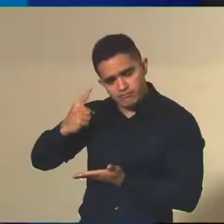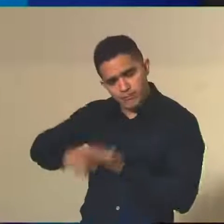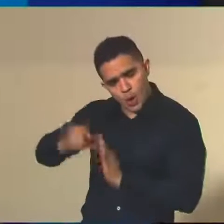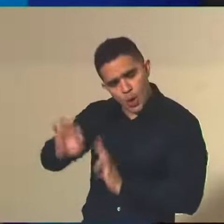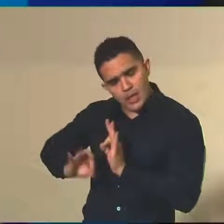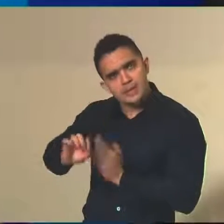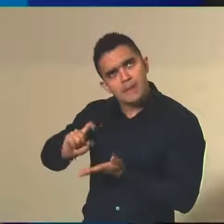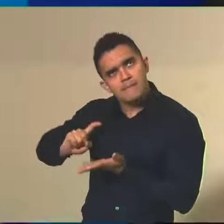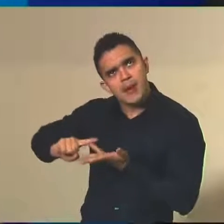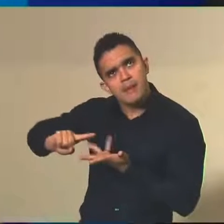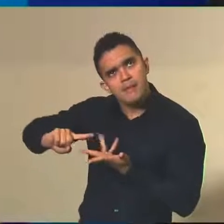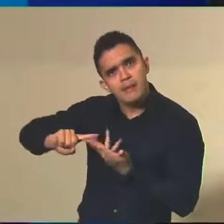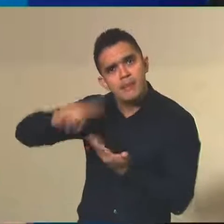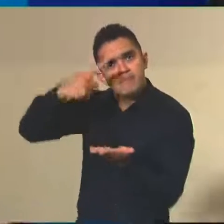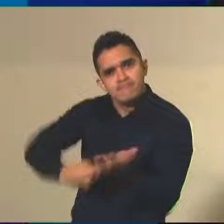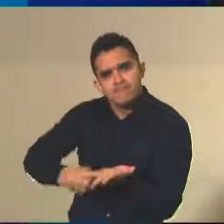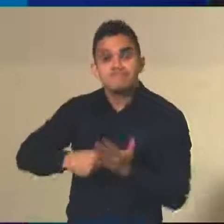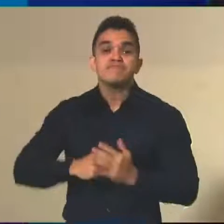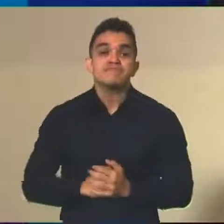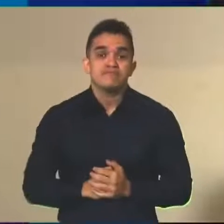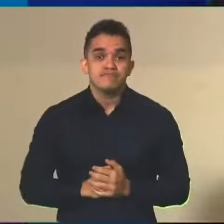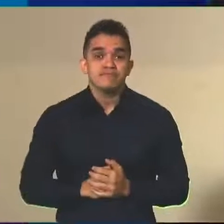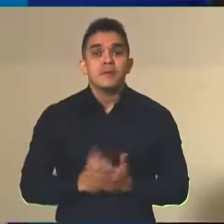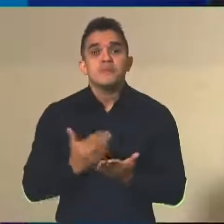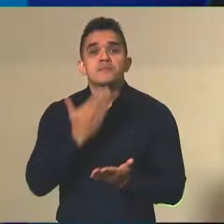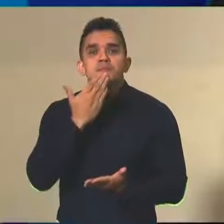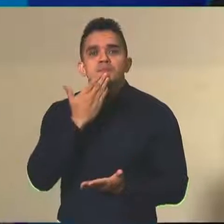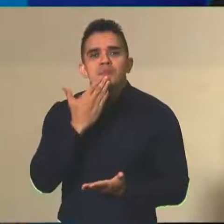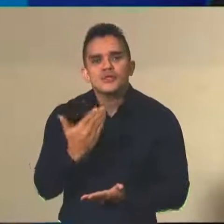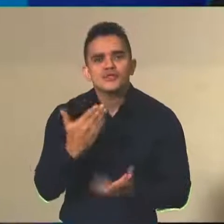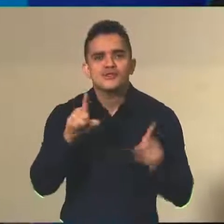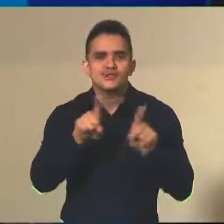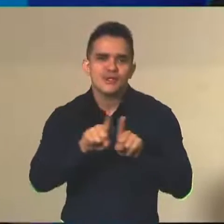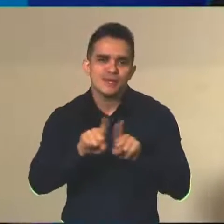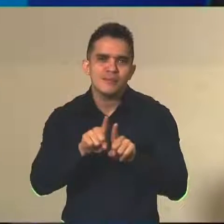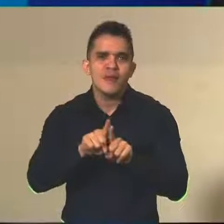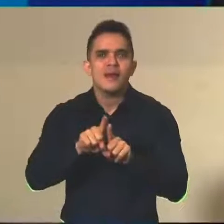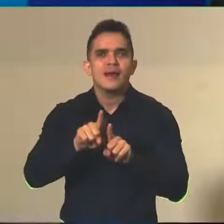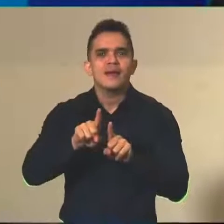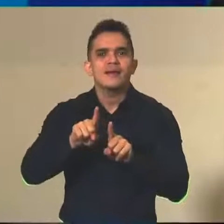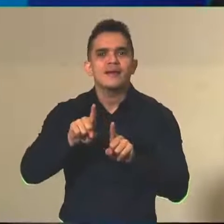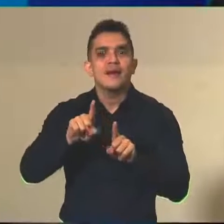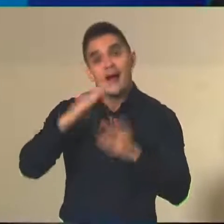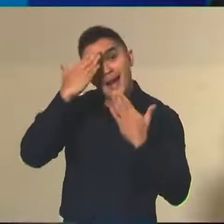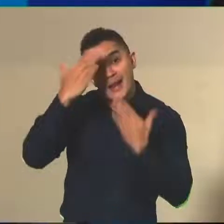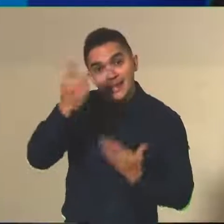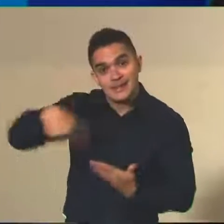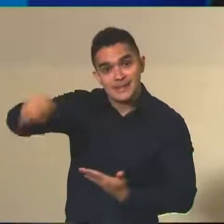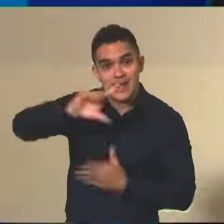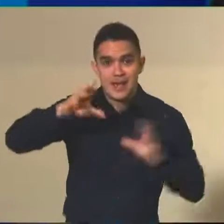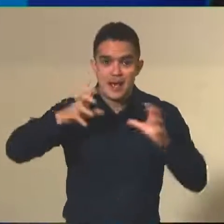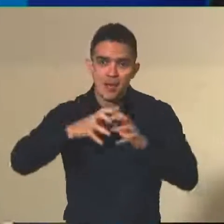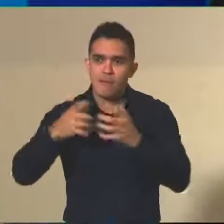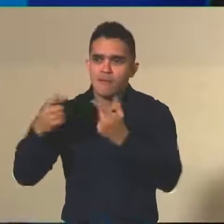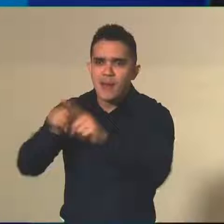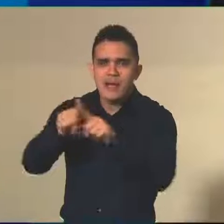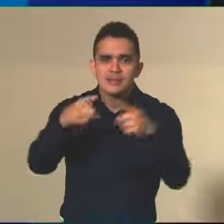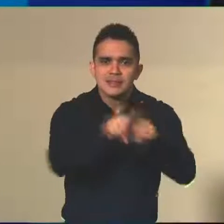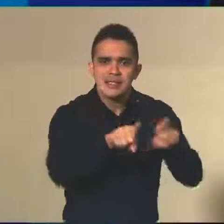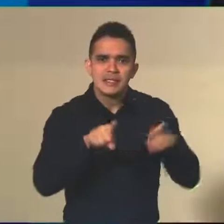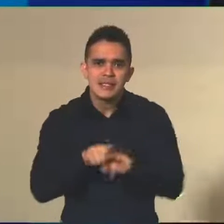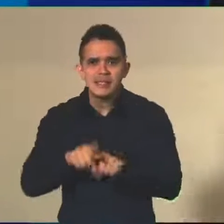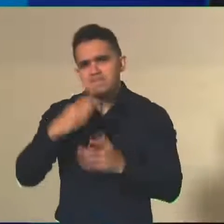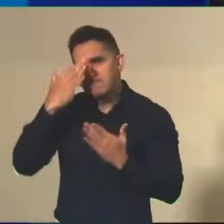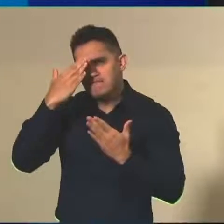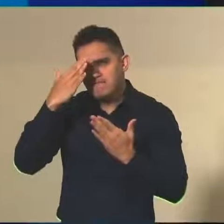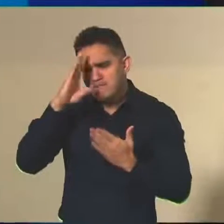antecedência. Eu queria agradecer a mobilização de todos os parceiros no sentido de garantir essa aplicação. Agradecer especialmente